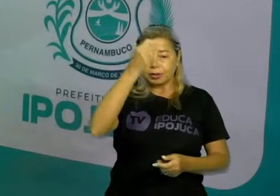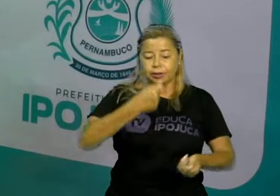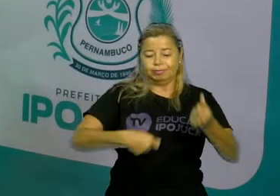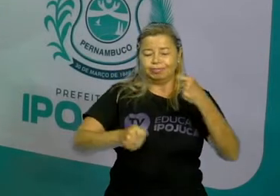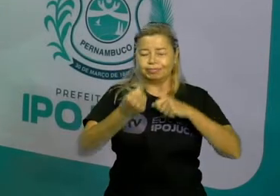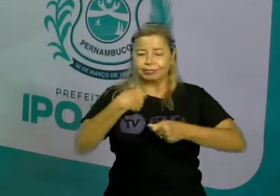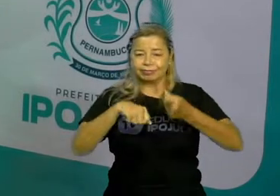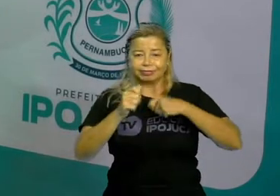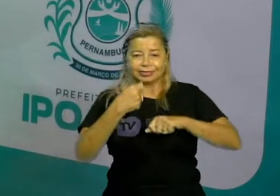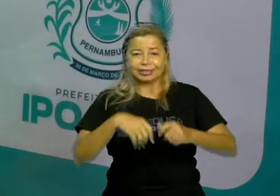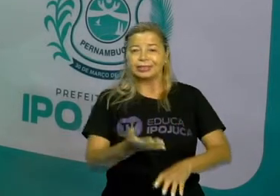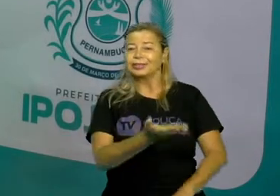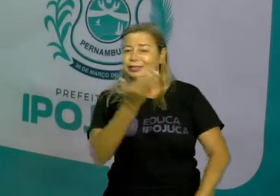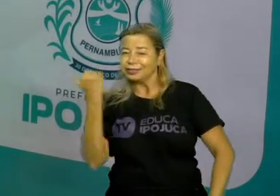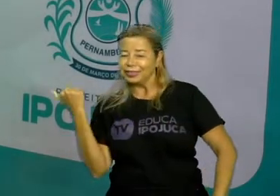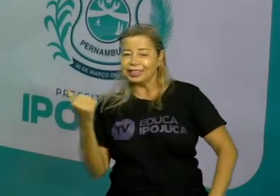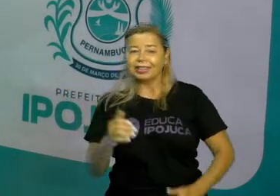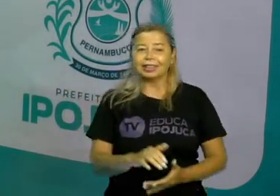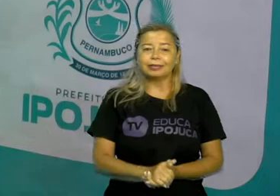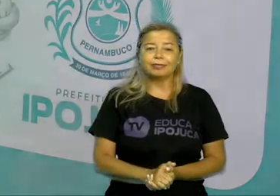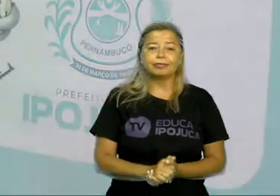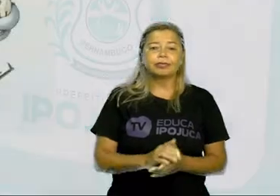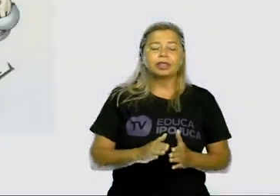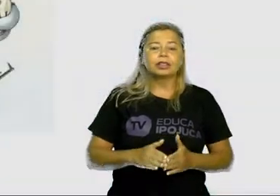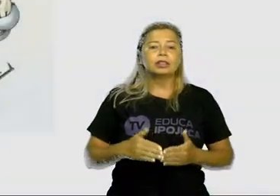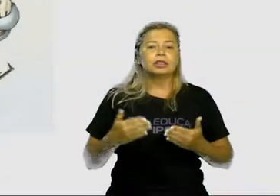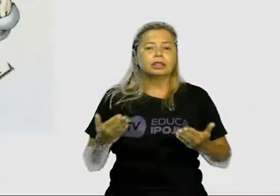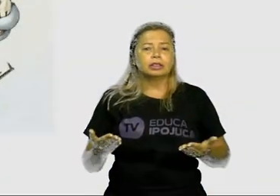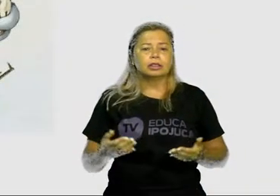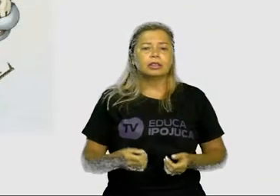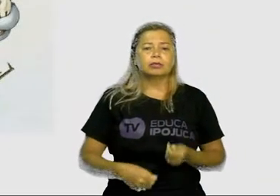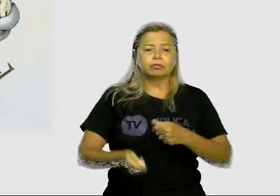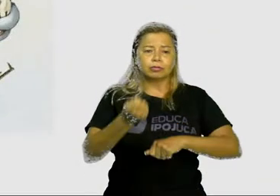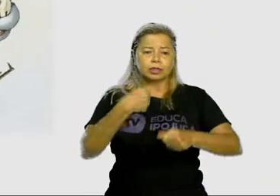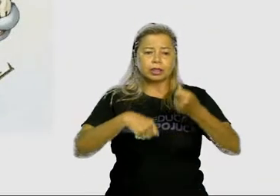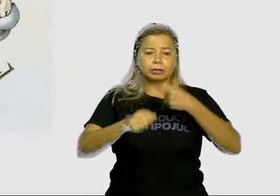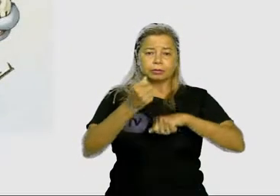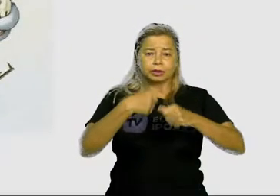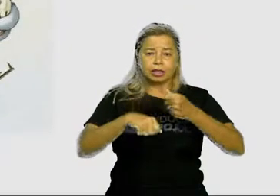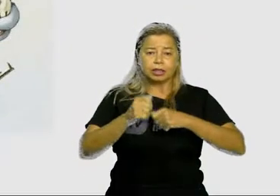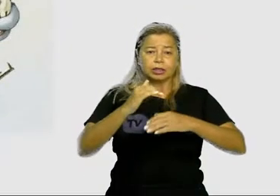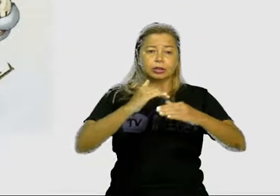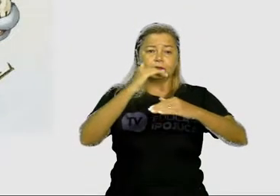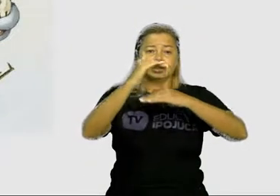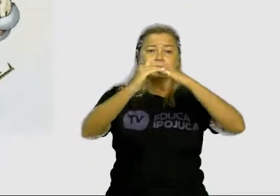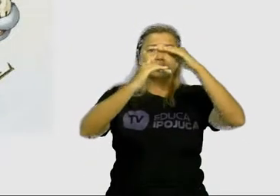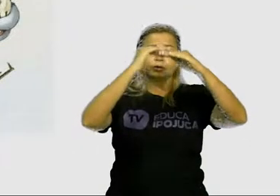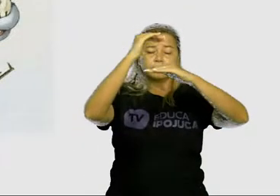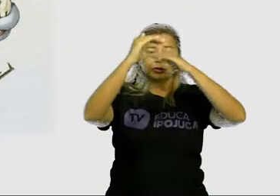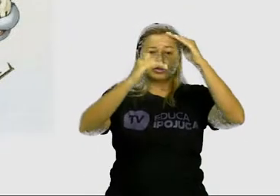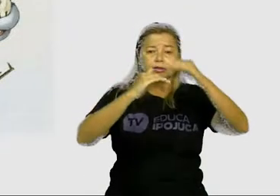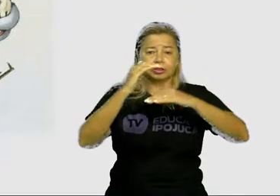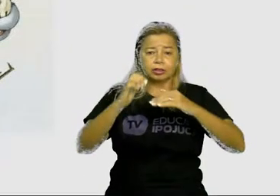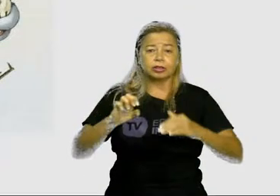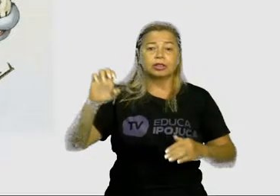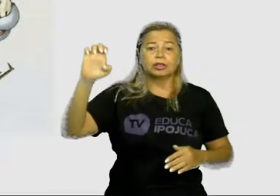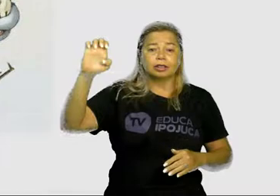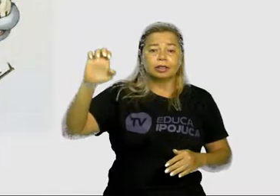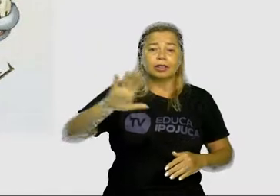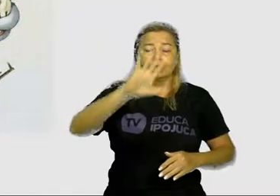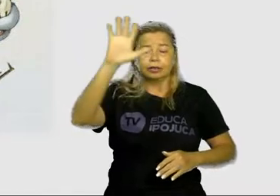O capitalismo desenvolveu-se na Europa durante a Idade Média, entre os séculos